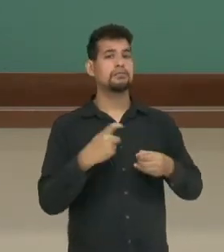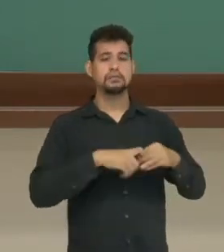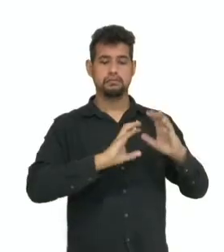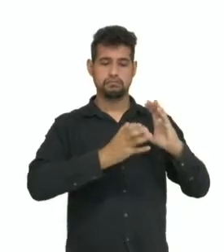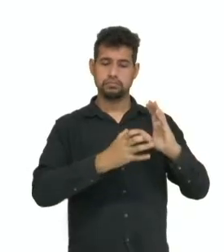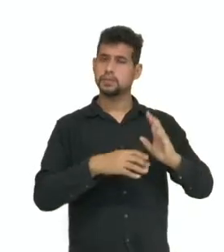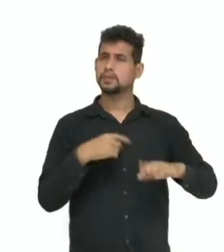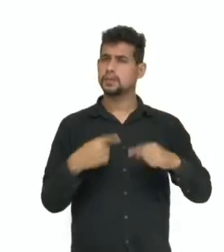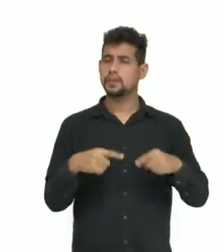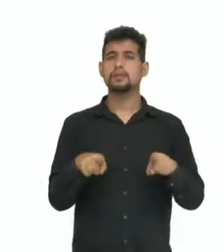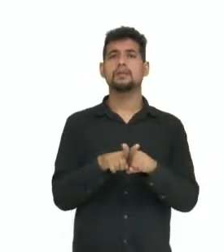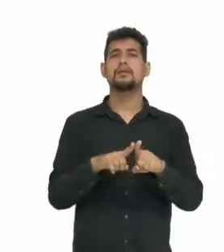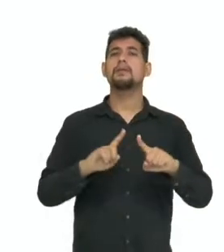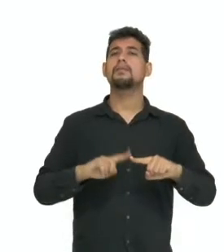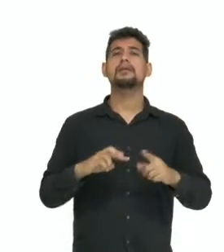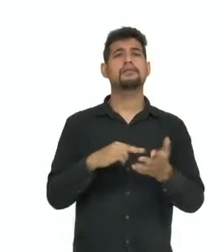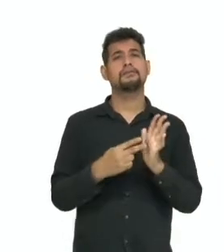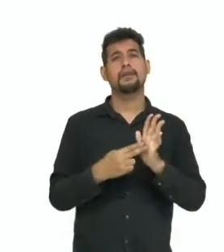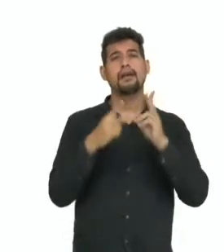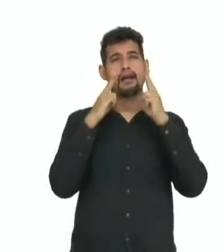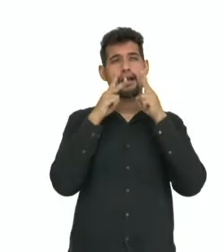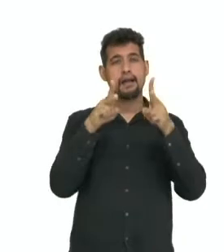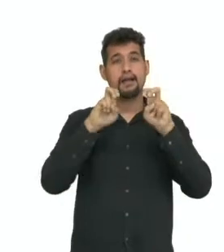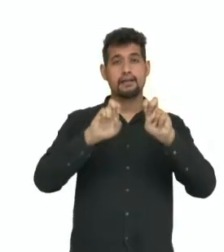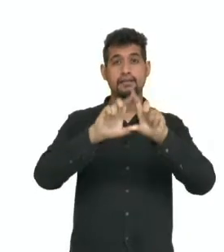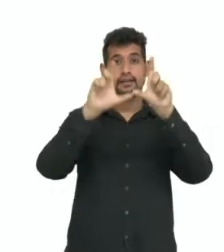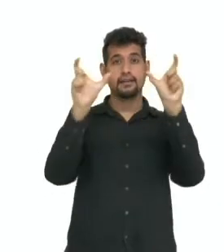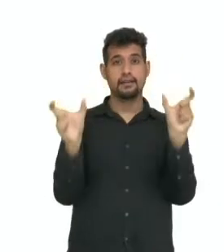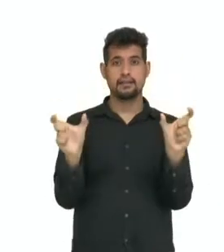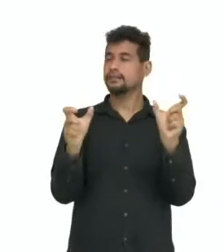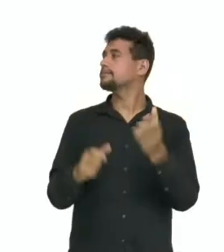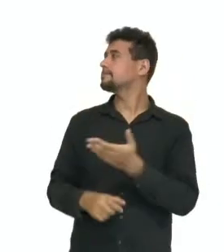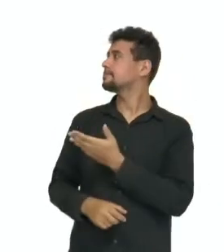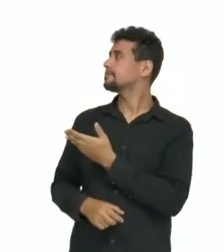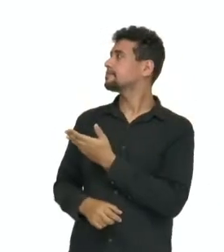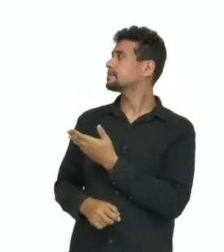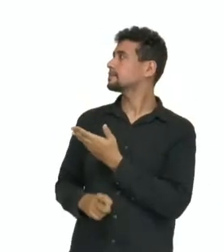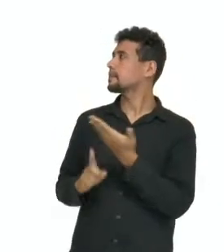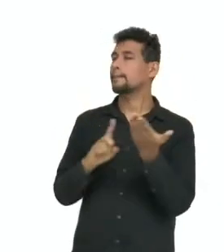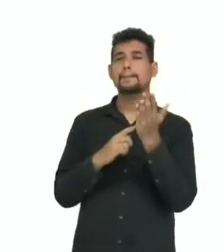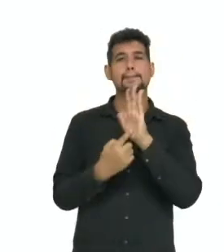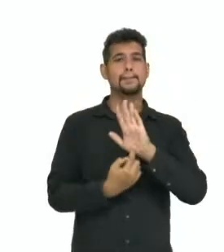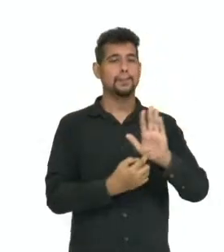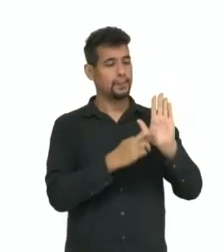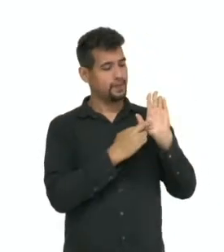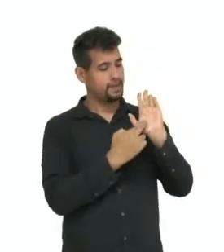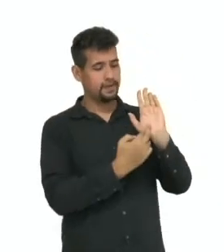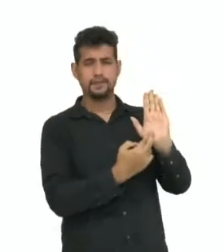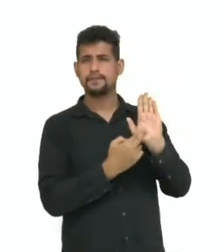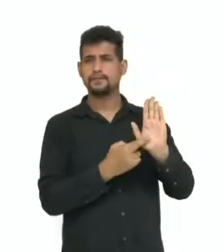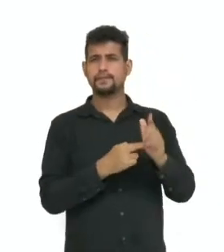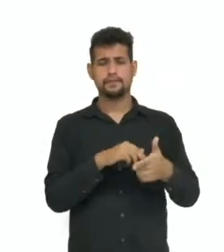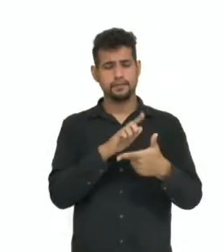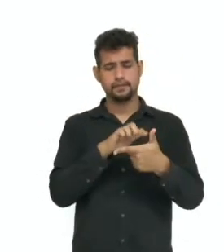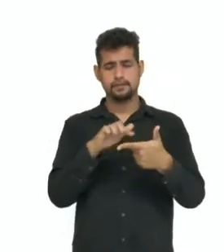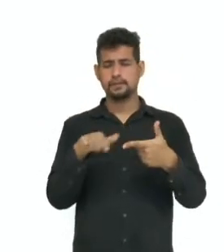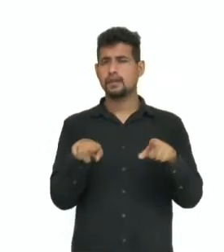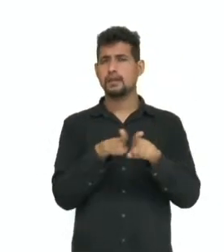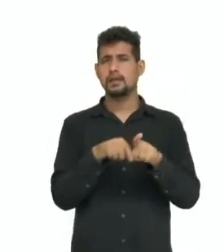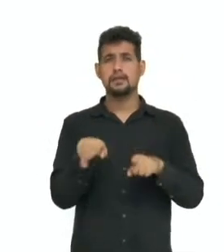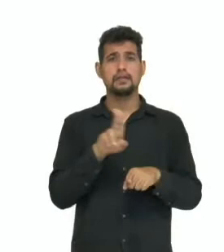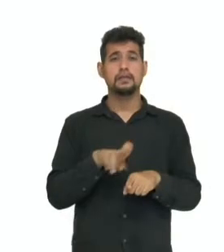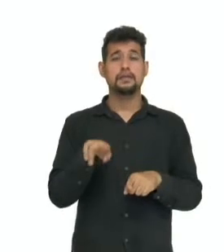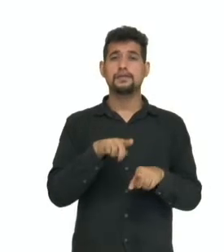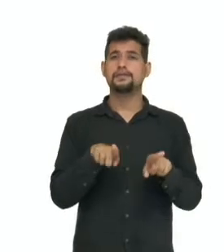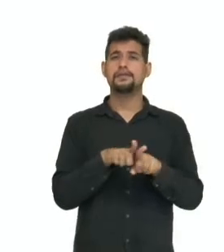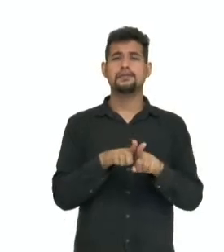políticos e isso fica muito claro na imagem que está na sua tela que mostra uma representação gráfica da composição